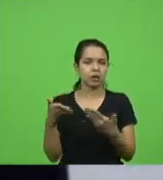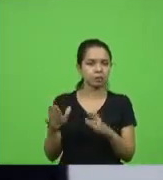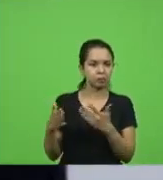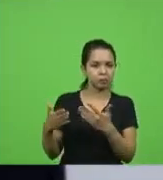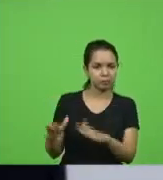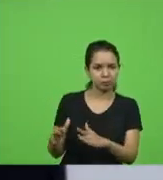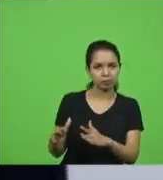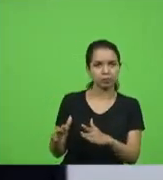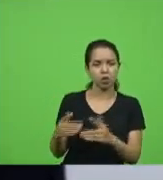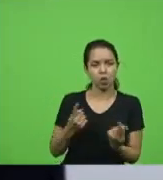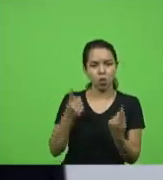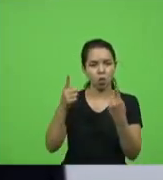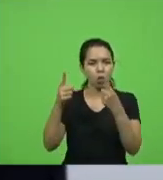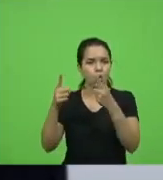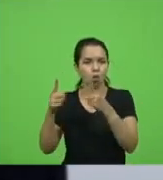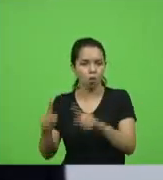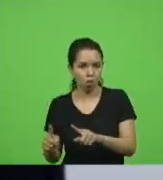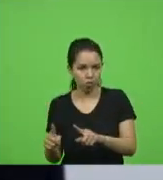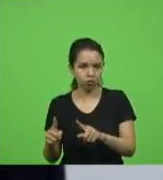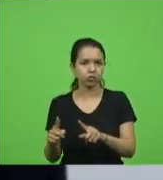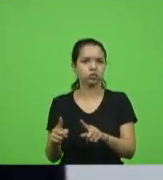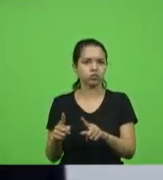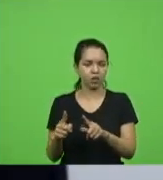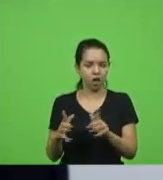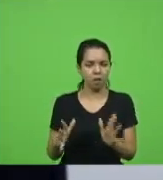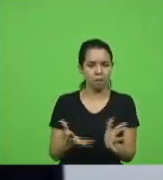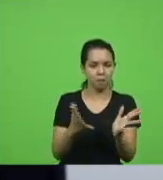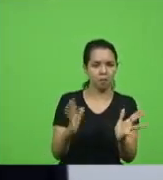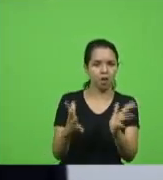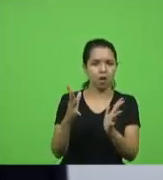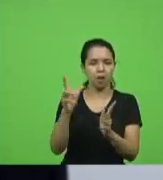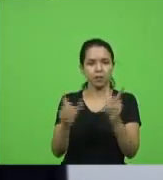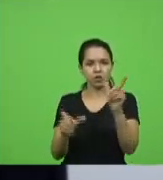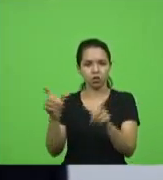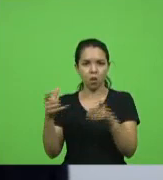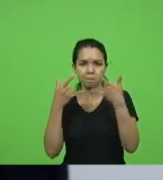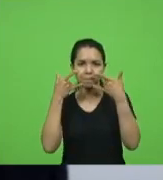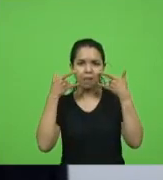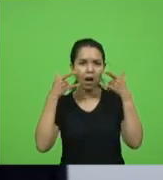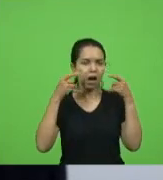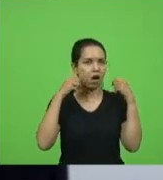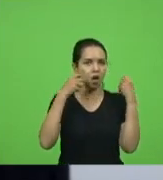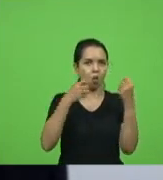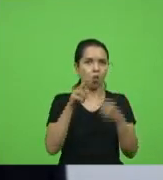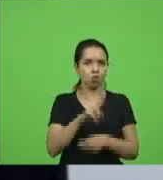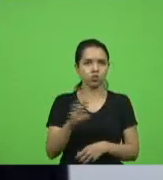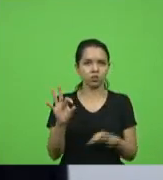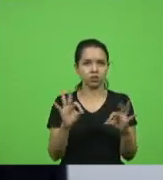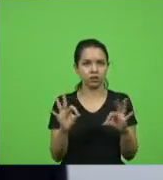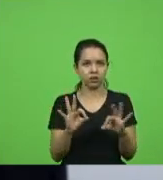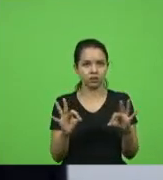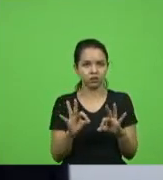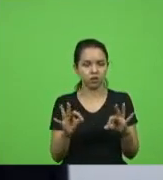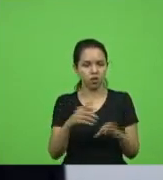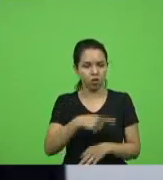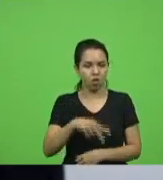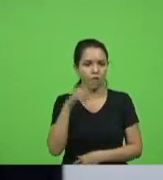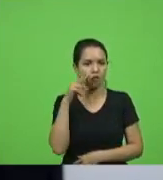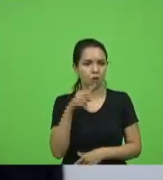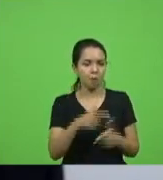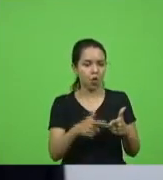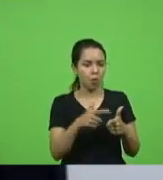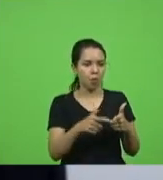afrontando e estimulando as pessoas a não usar máscara nós vemos o problema